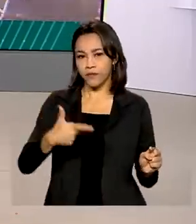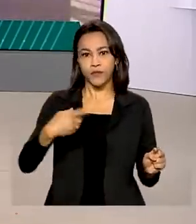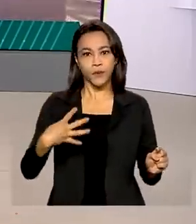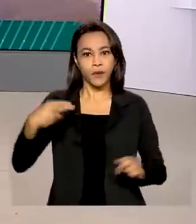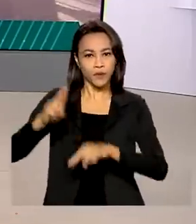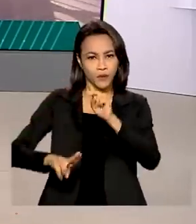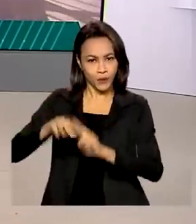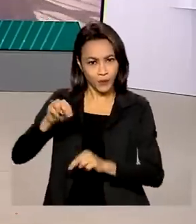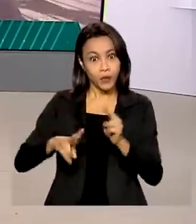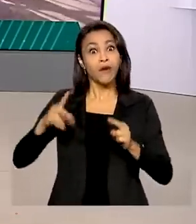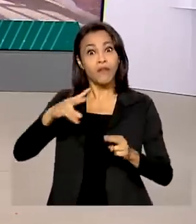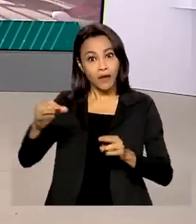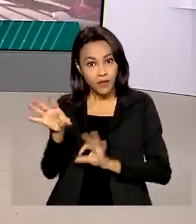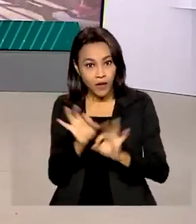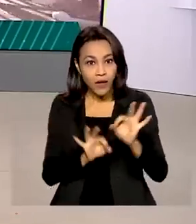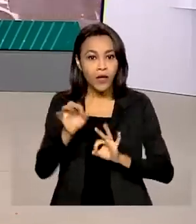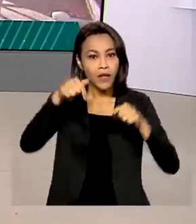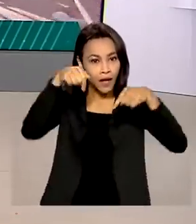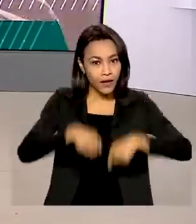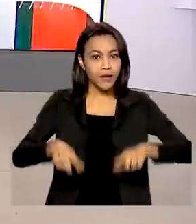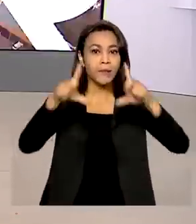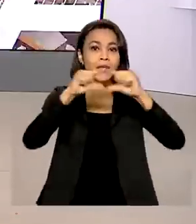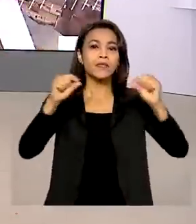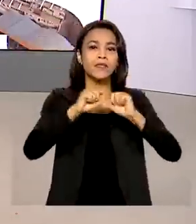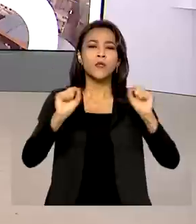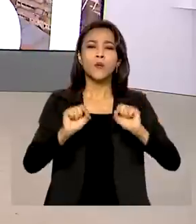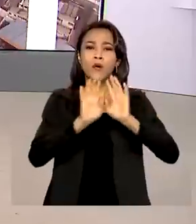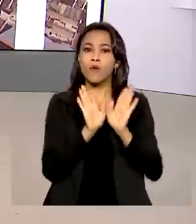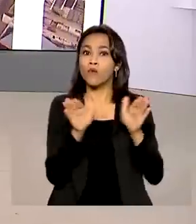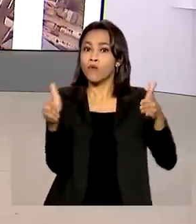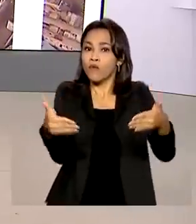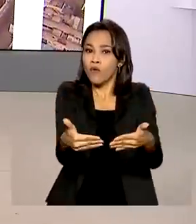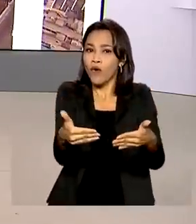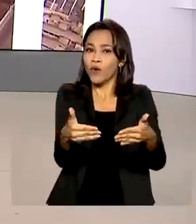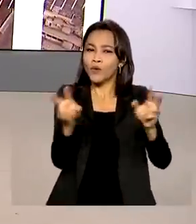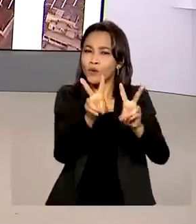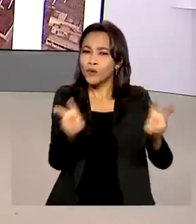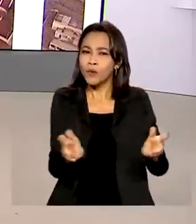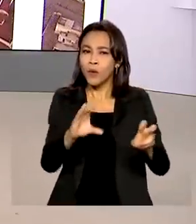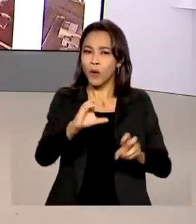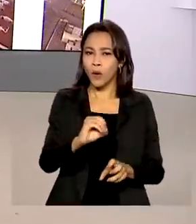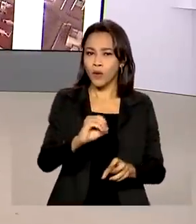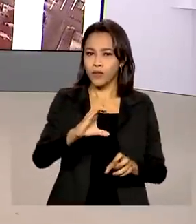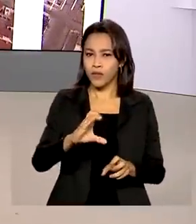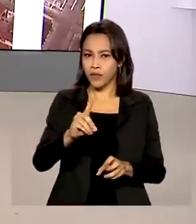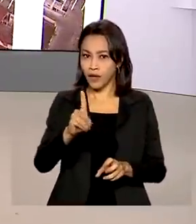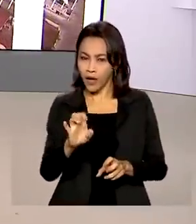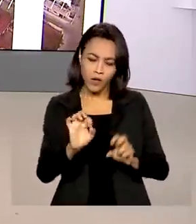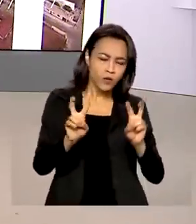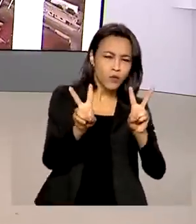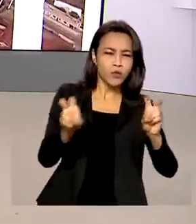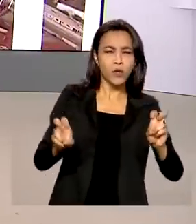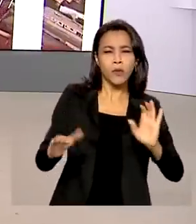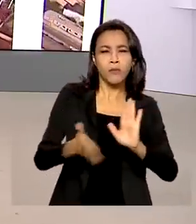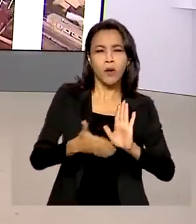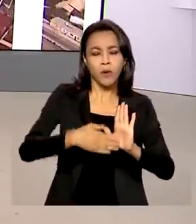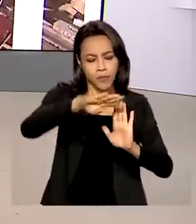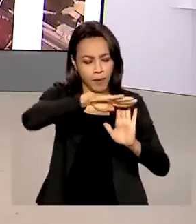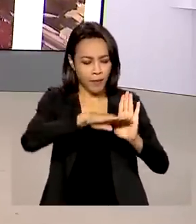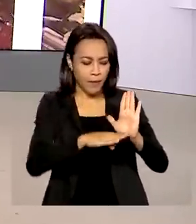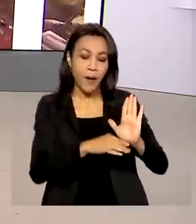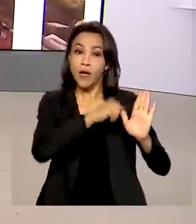realizado no Palácio do Itamaraty, em Brasília, o Fórum Brasil OCDE. O evento vai debater a agenda de reformas que o país